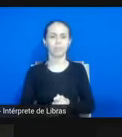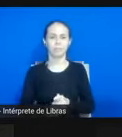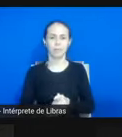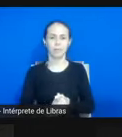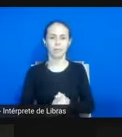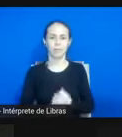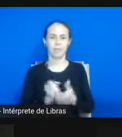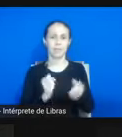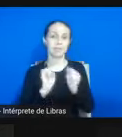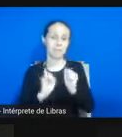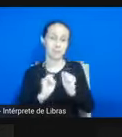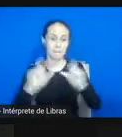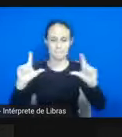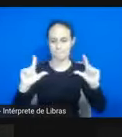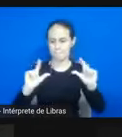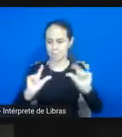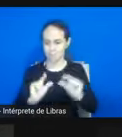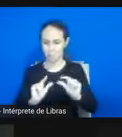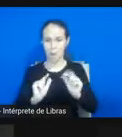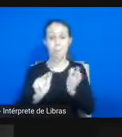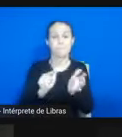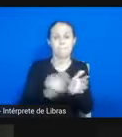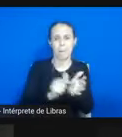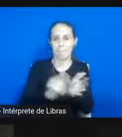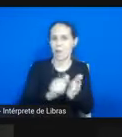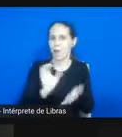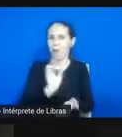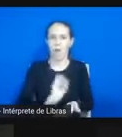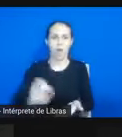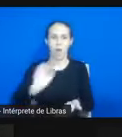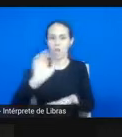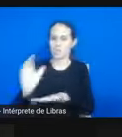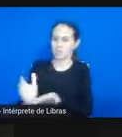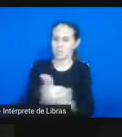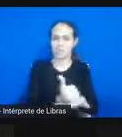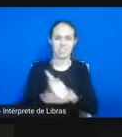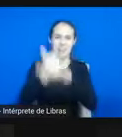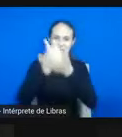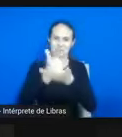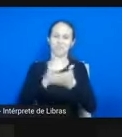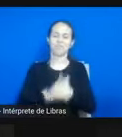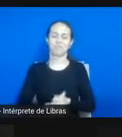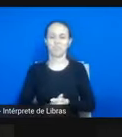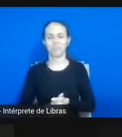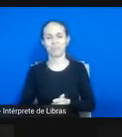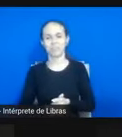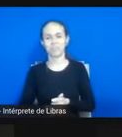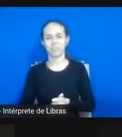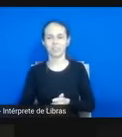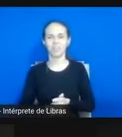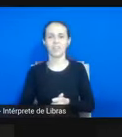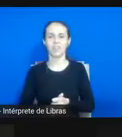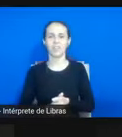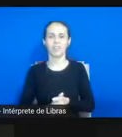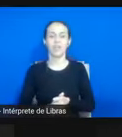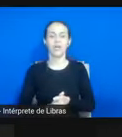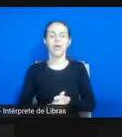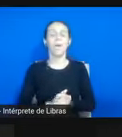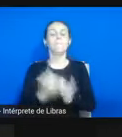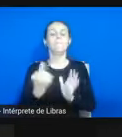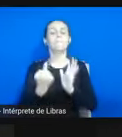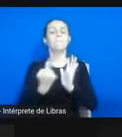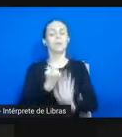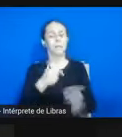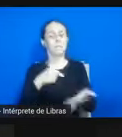papel, além de ser sustentável. A pergunta sobre ser um instrumento de apoio, para mim,